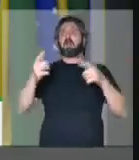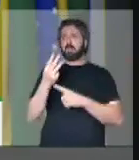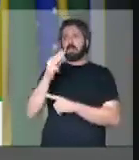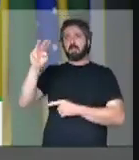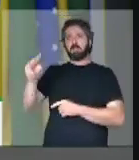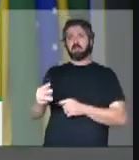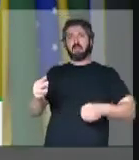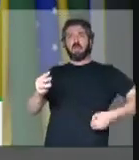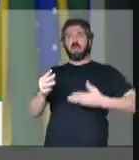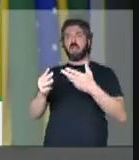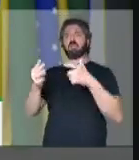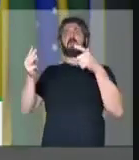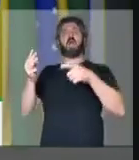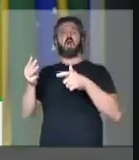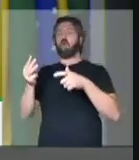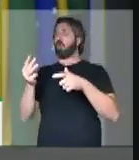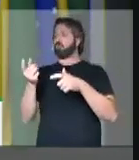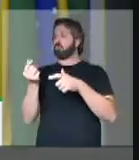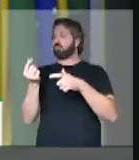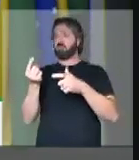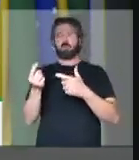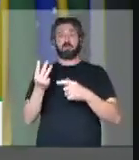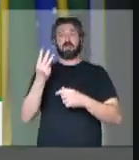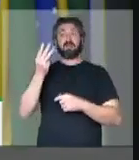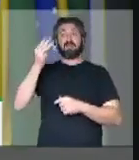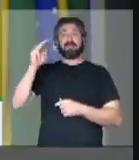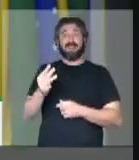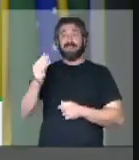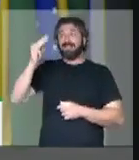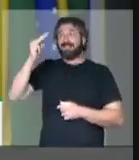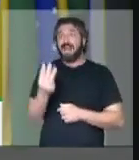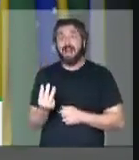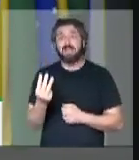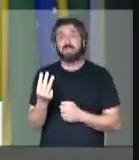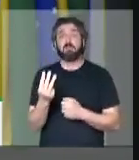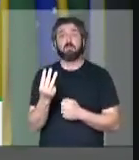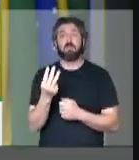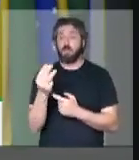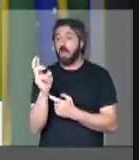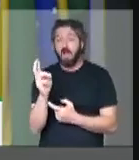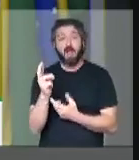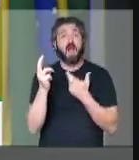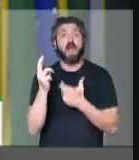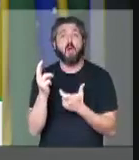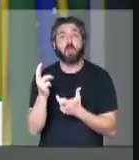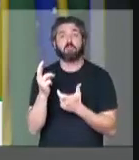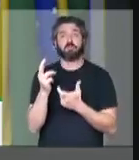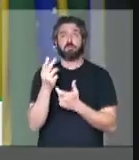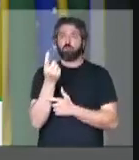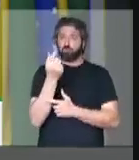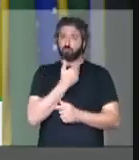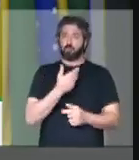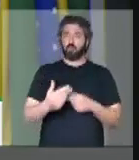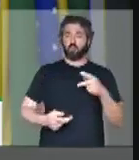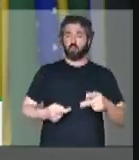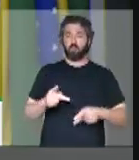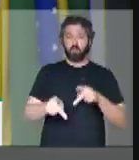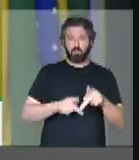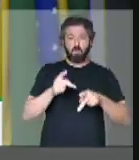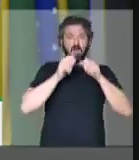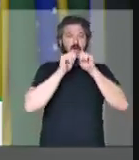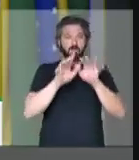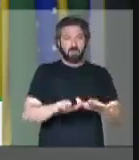ele está gastando três, mais de três milhões de reais do dinheiro do povo